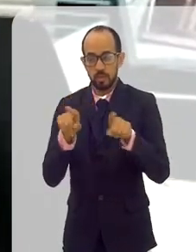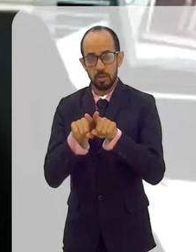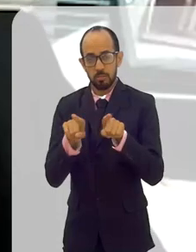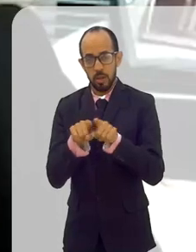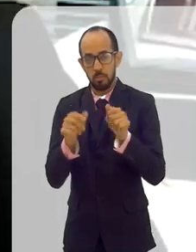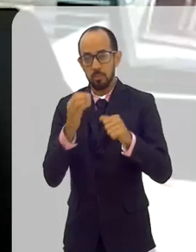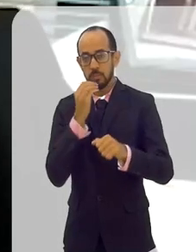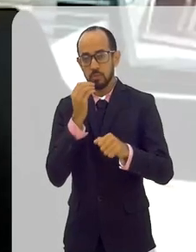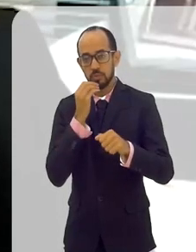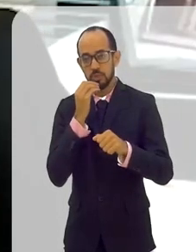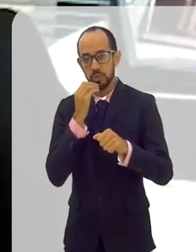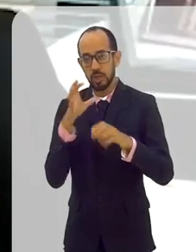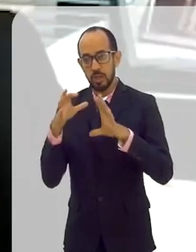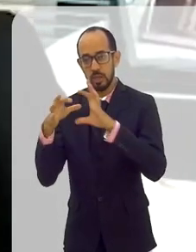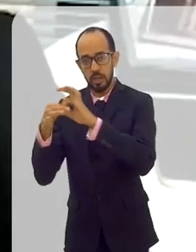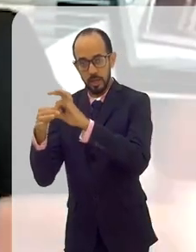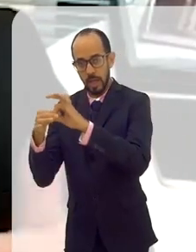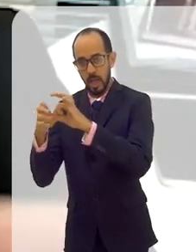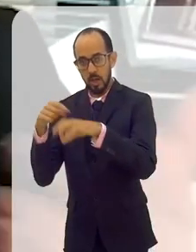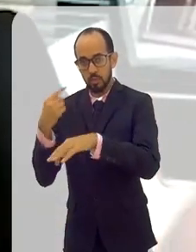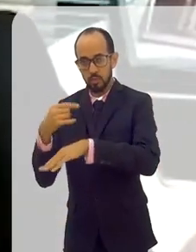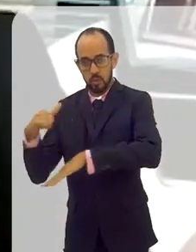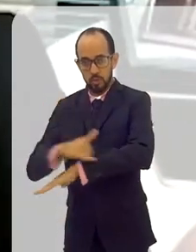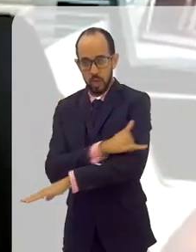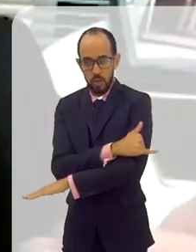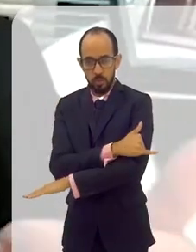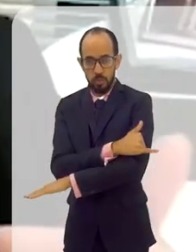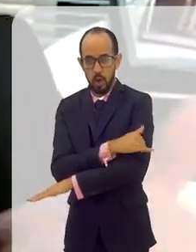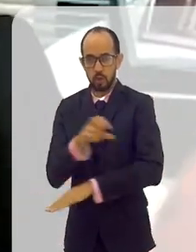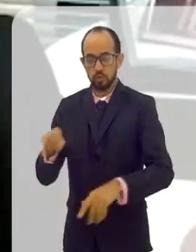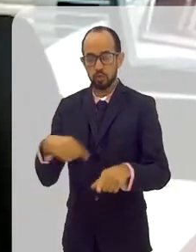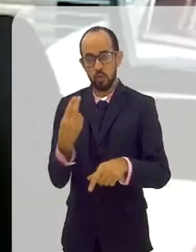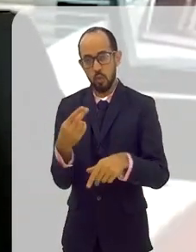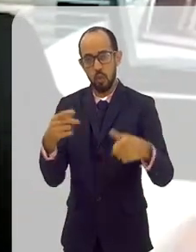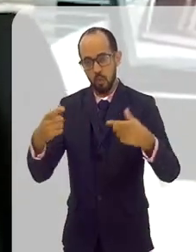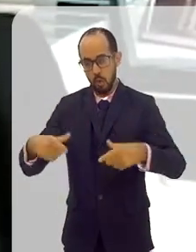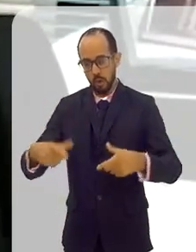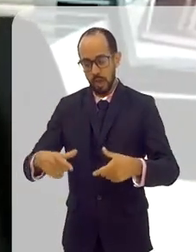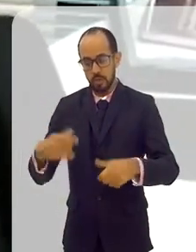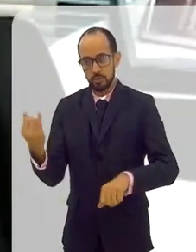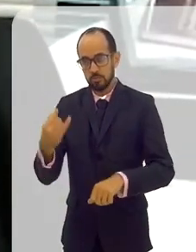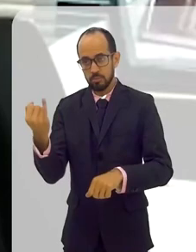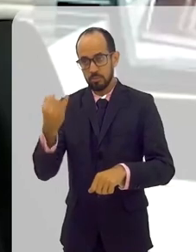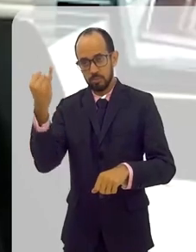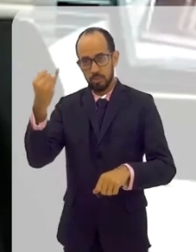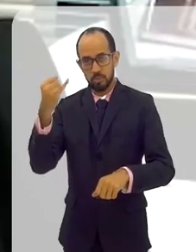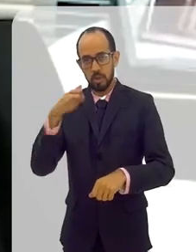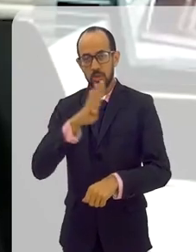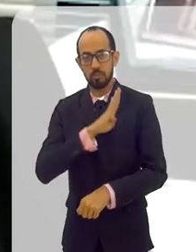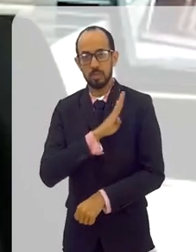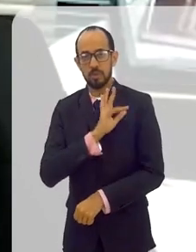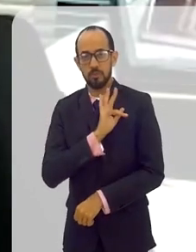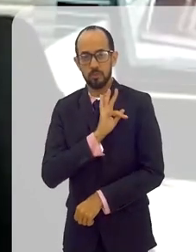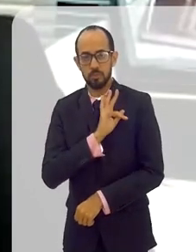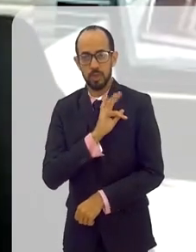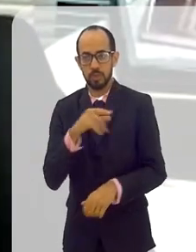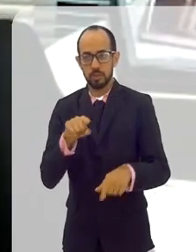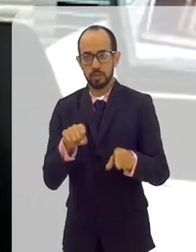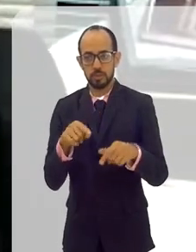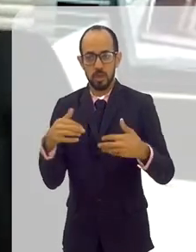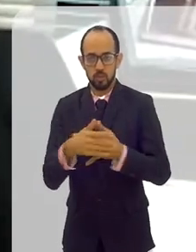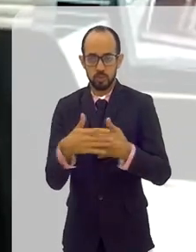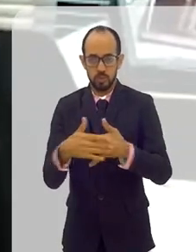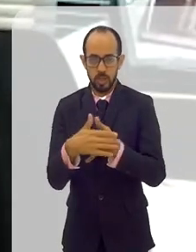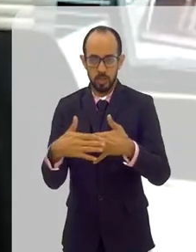interligando nossos aeroportos, interligando regiões importantes da Baixada